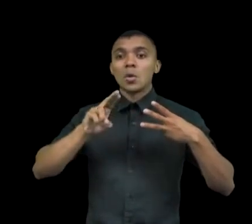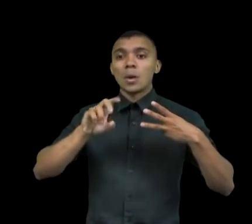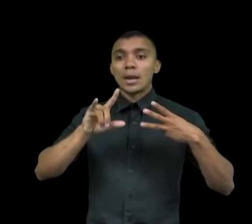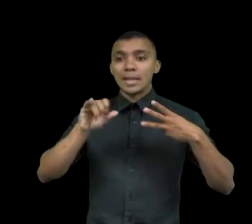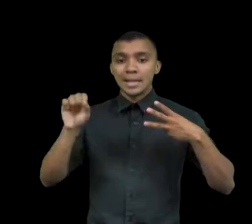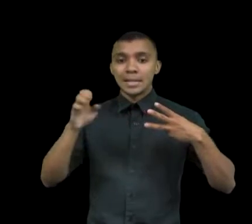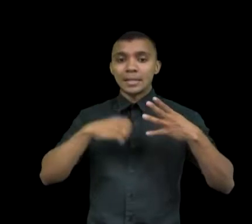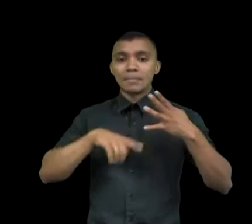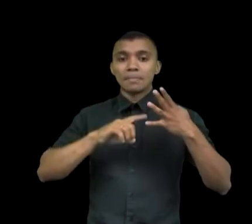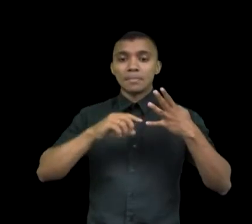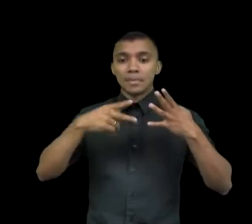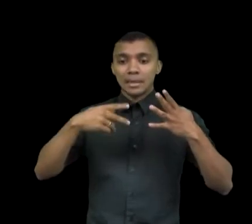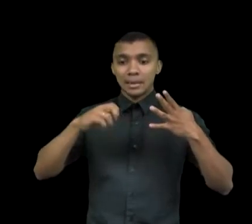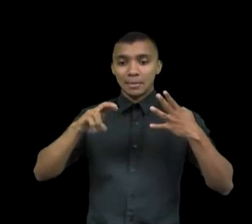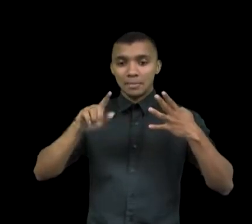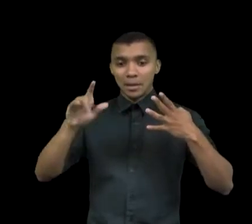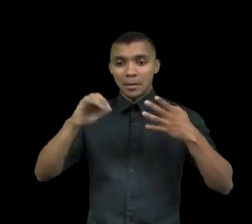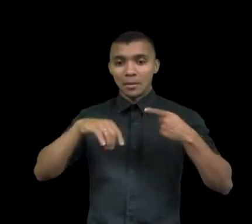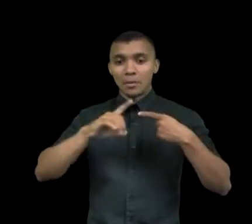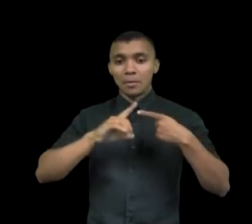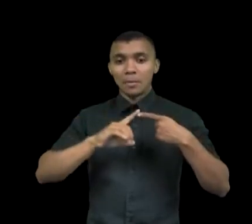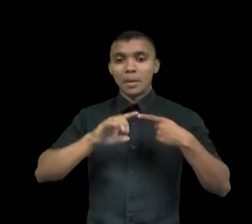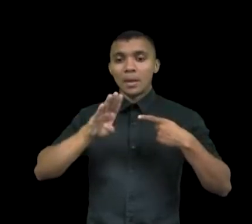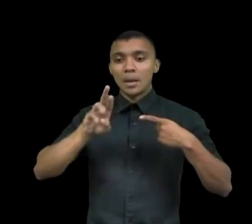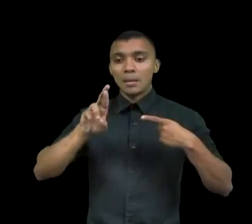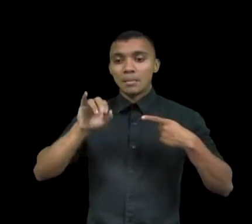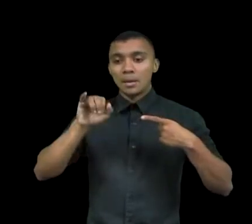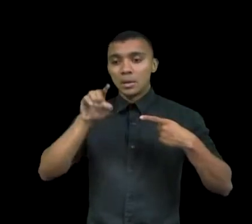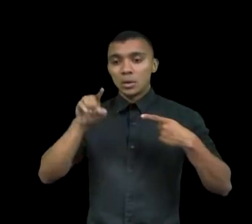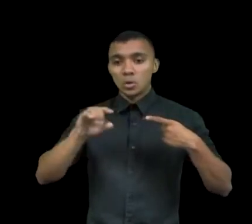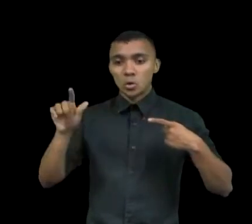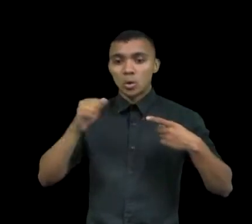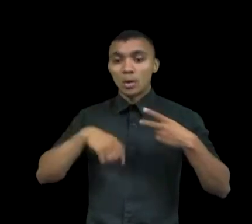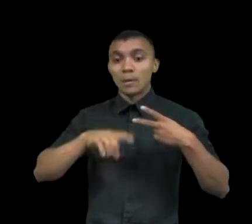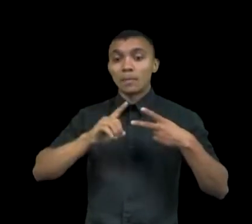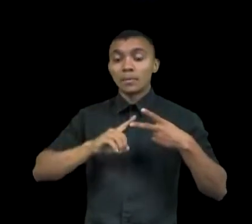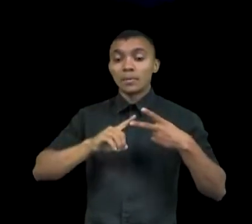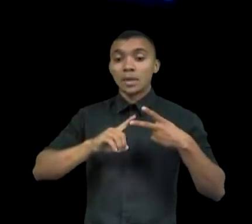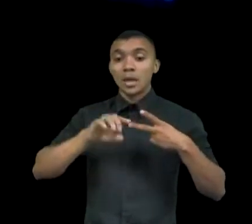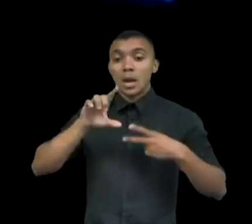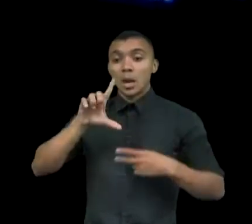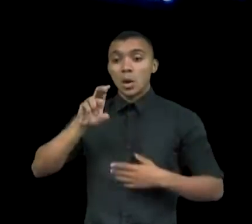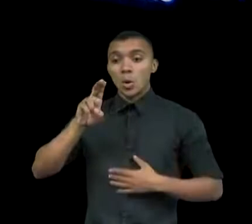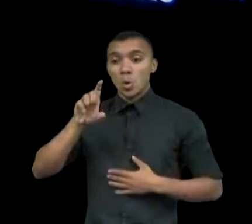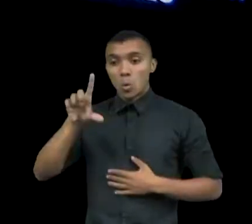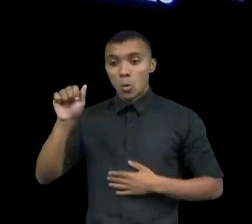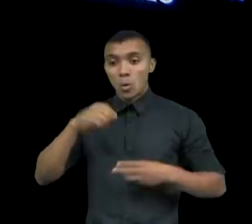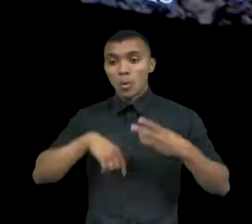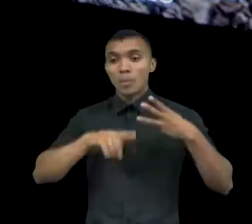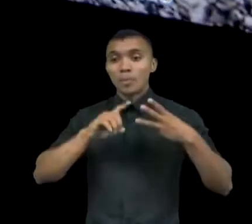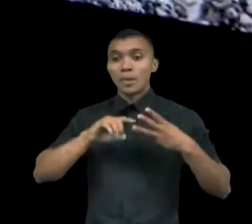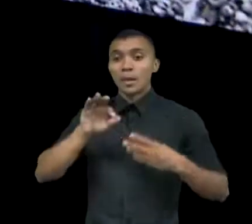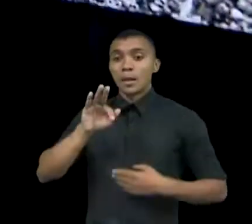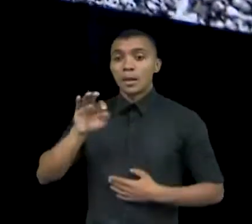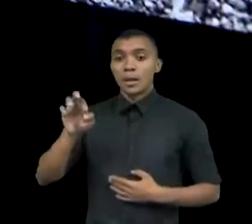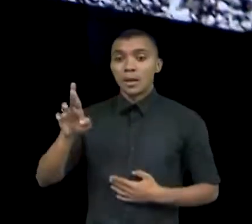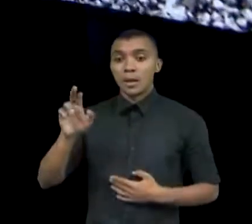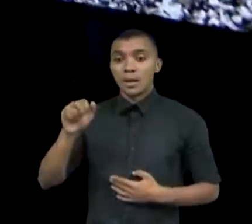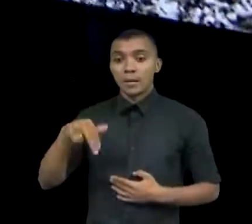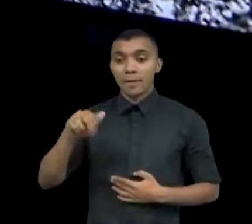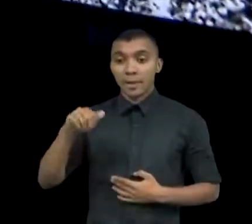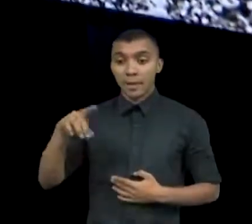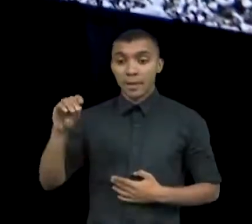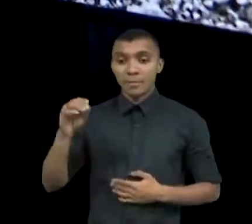Maluf, Mário Covas, Brizola, Luiz Inácio Luna da Silva e Fernando Collor de Melo. O período foi